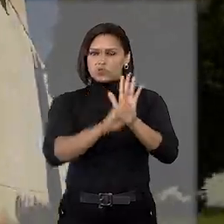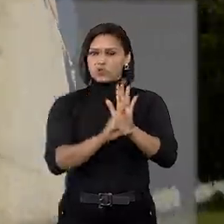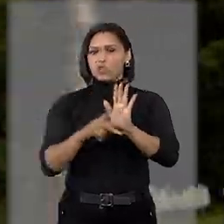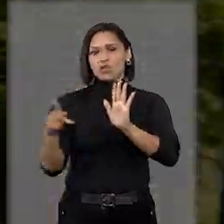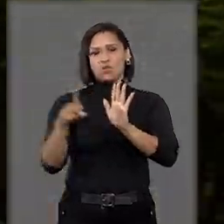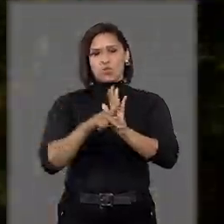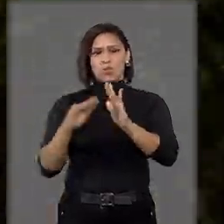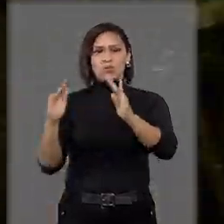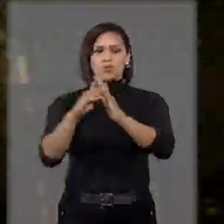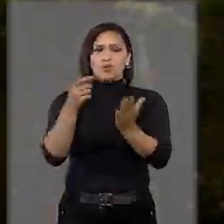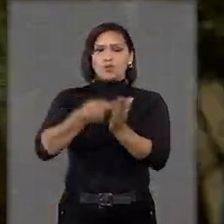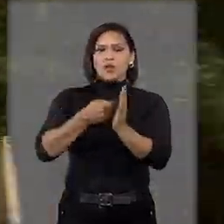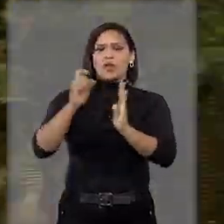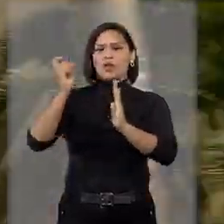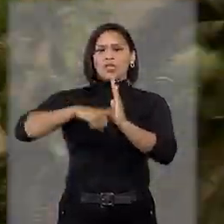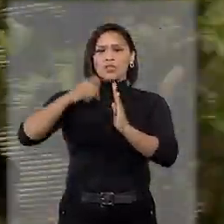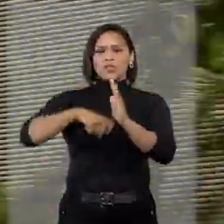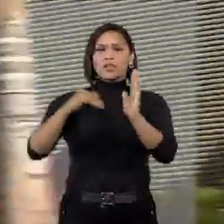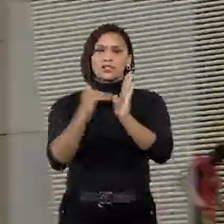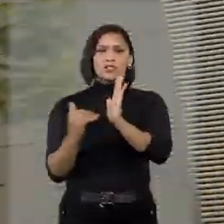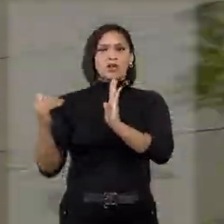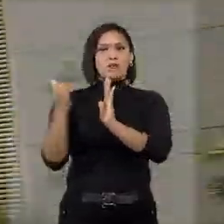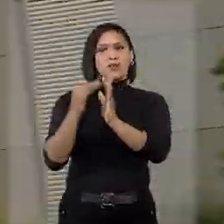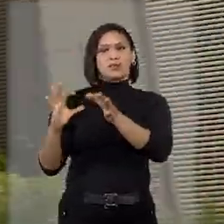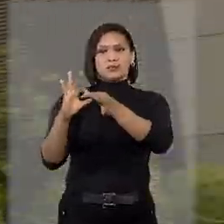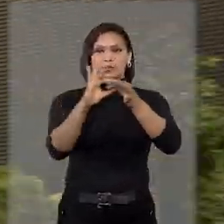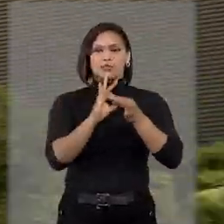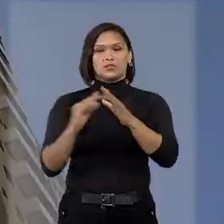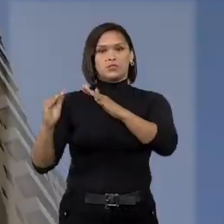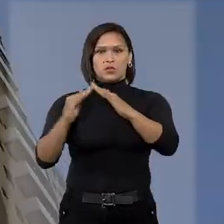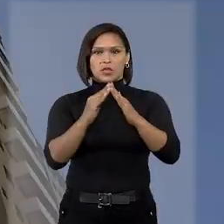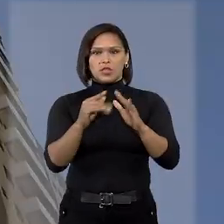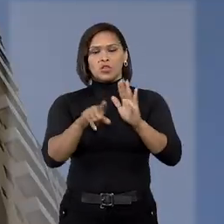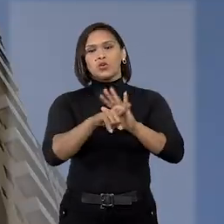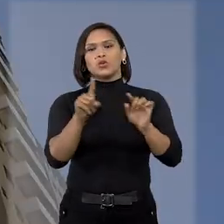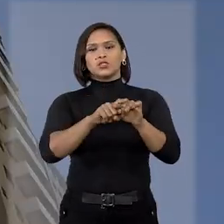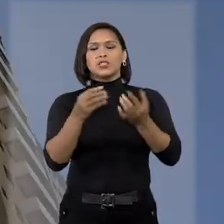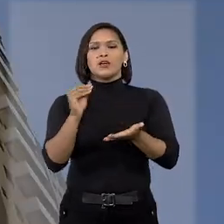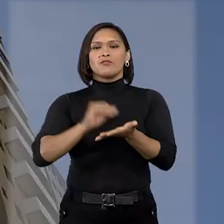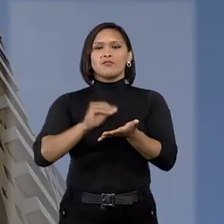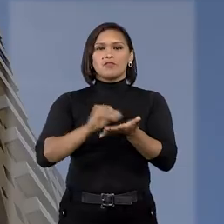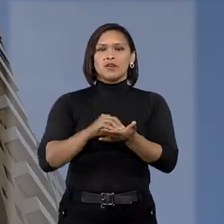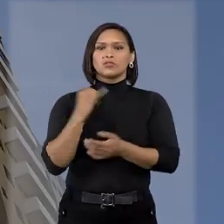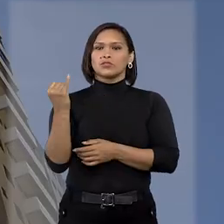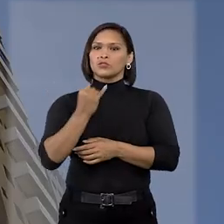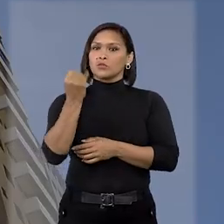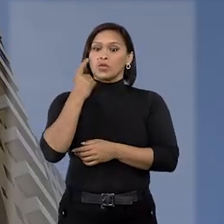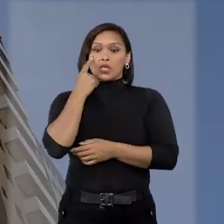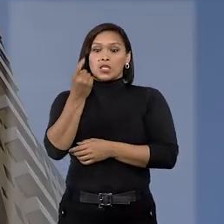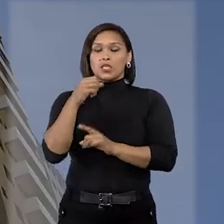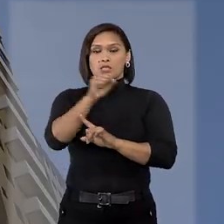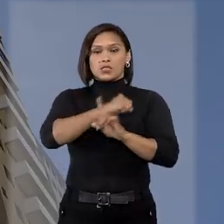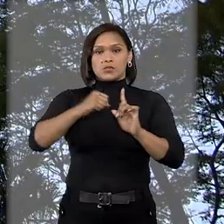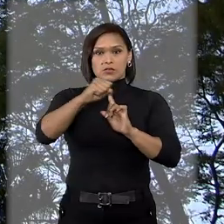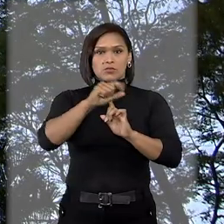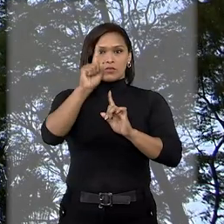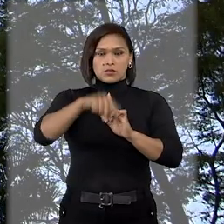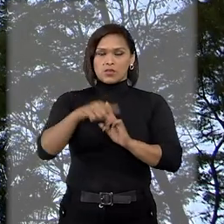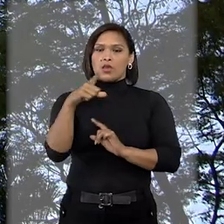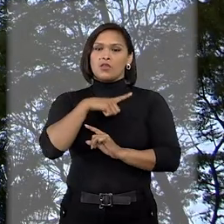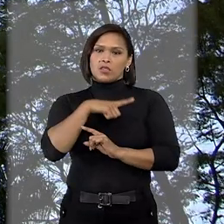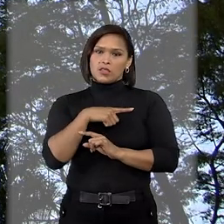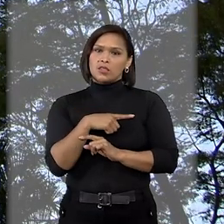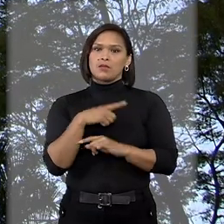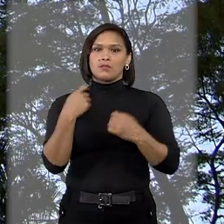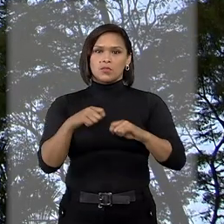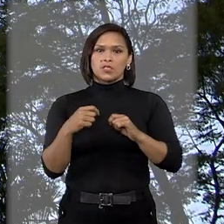proprietário de não pagar taxa cobrada por associação de moradores, em razão da ausência de relevante interesse social, devendo,